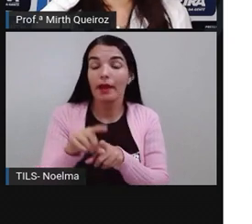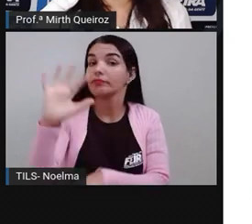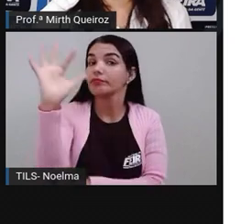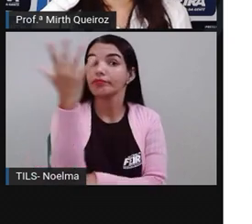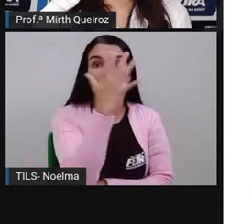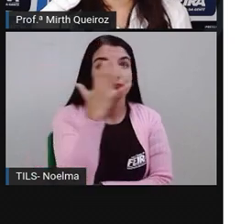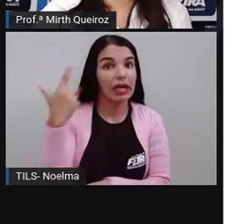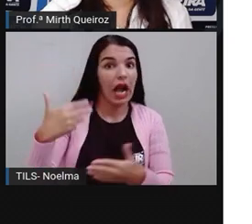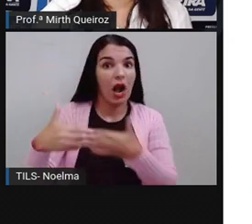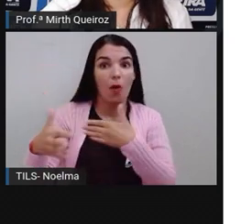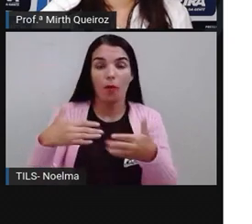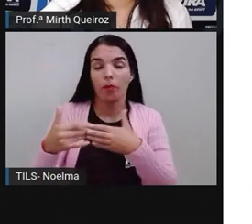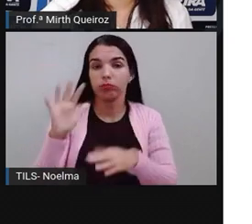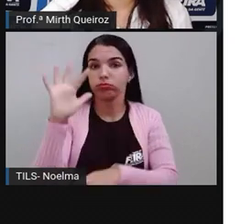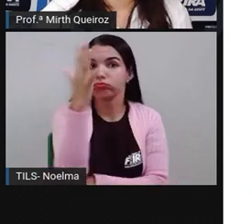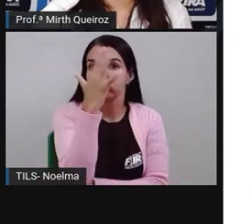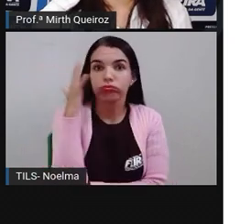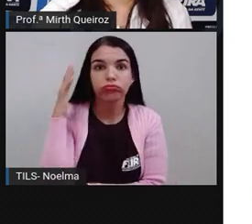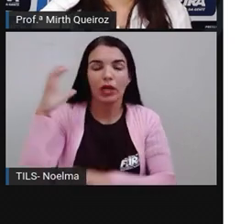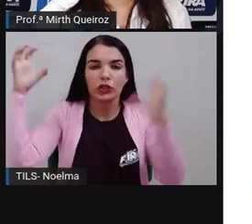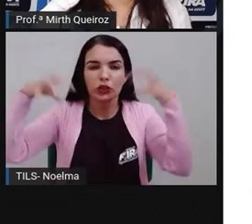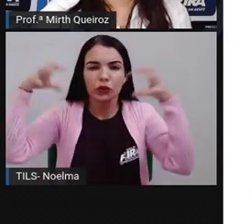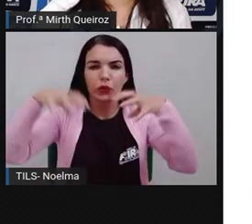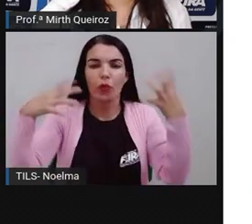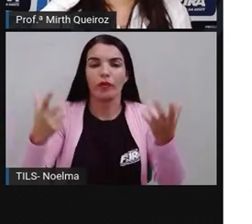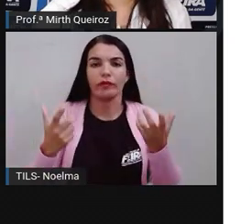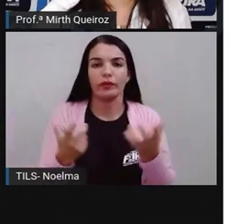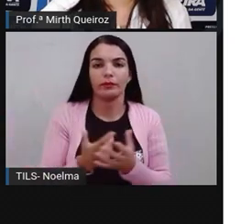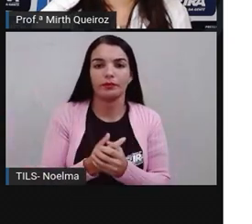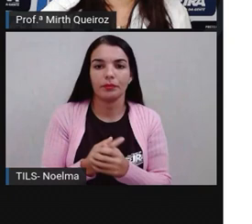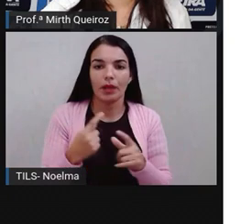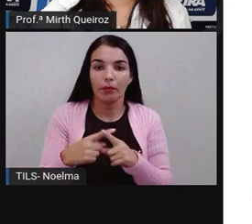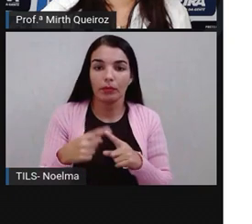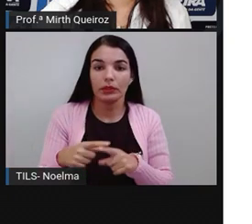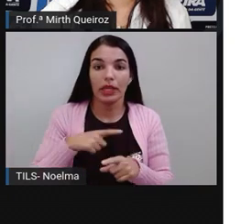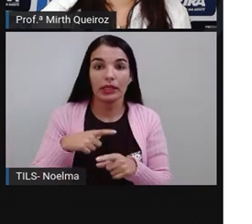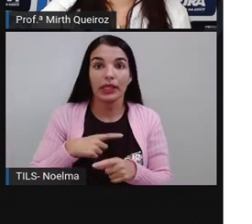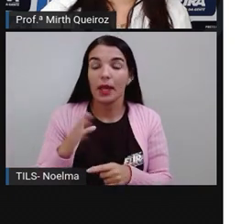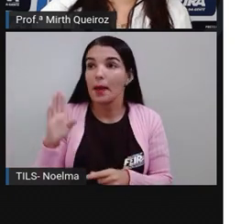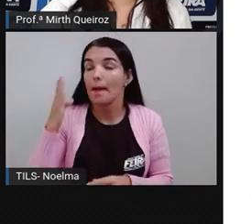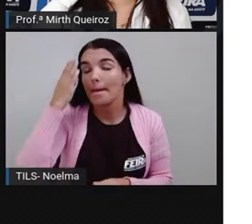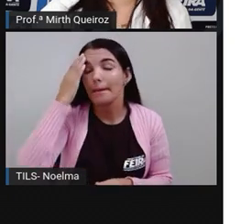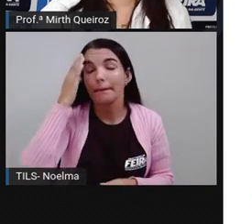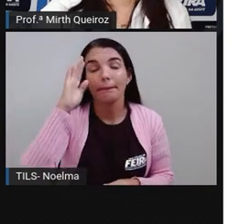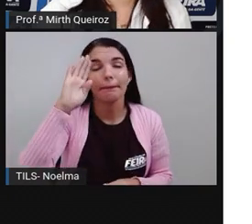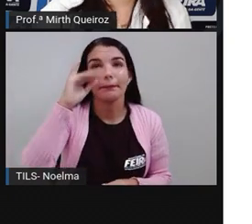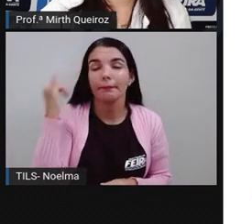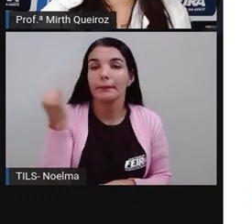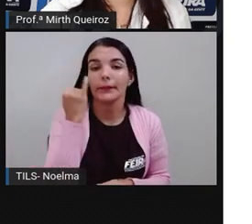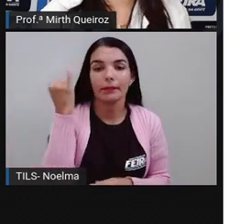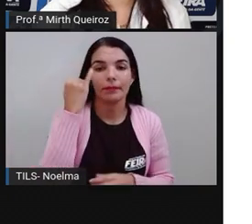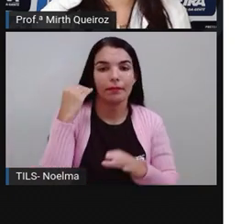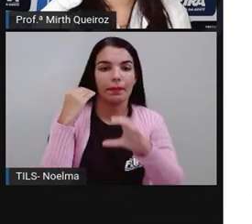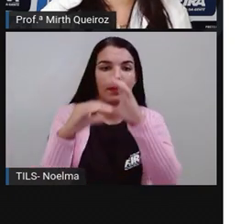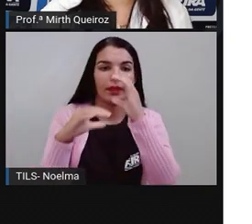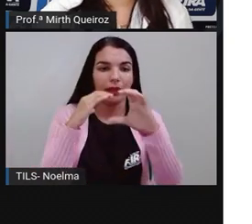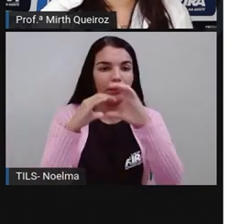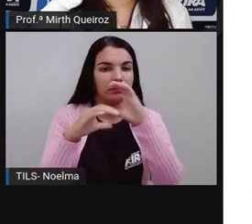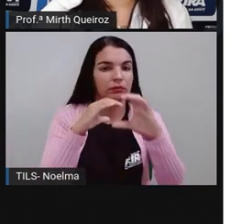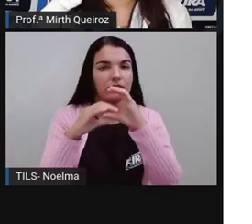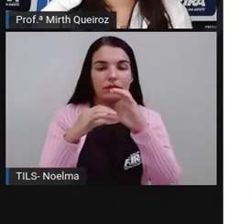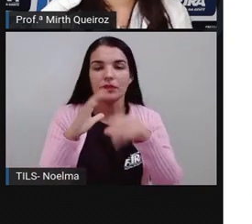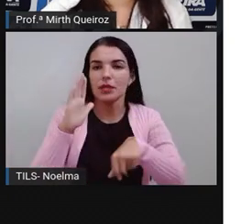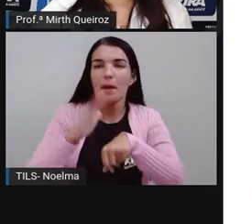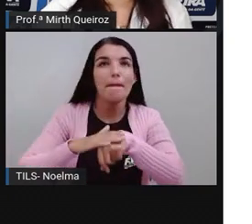natural, né? É fenômeno da natureza. Por isso, essa classe, ela é fundamental para a nossa comunicação. Ela é